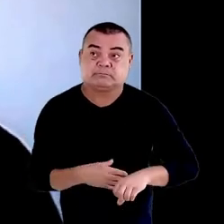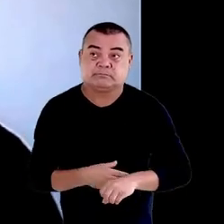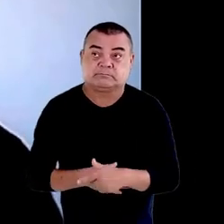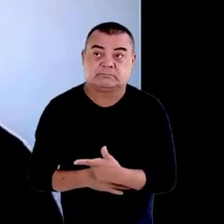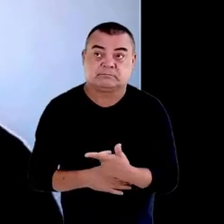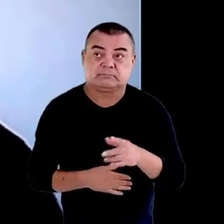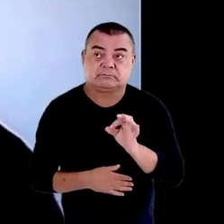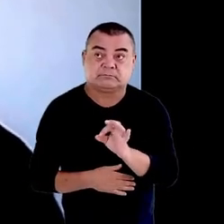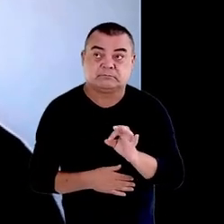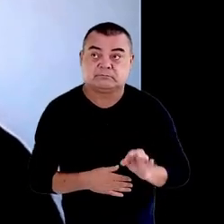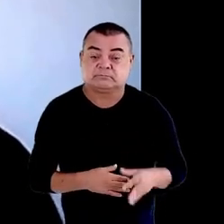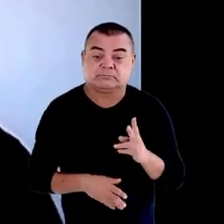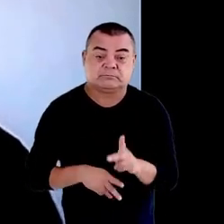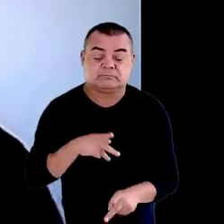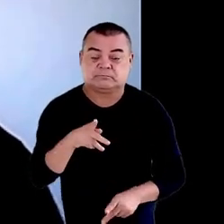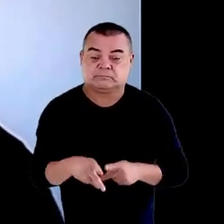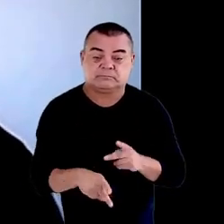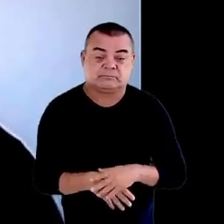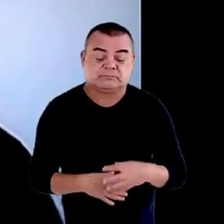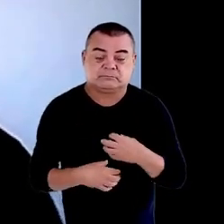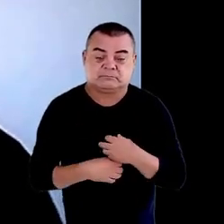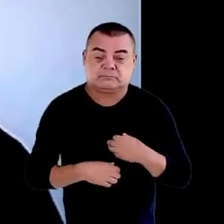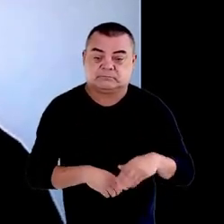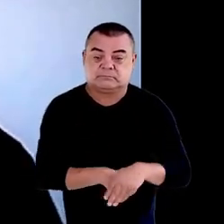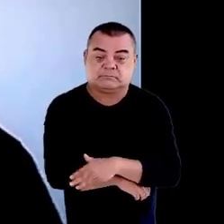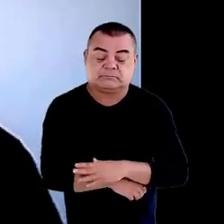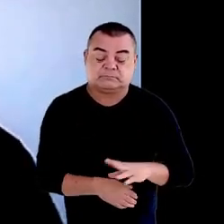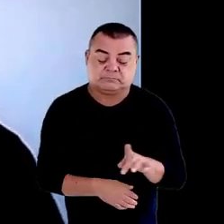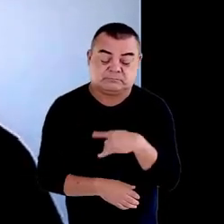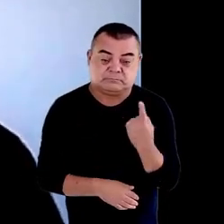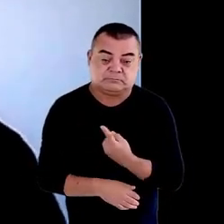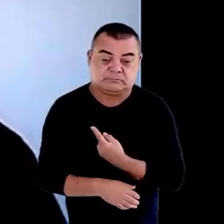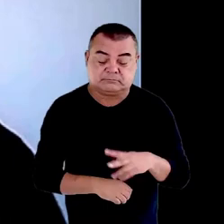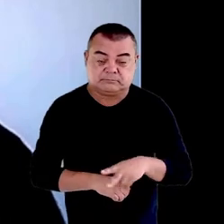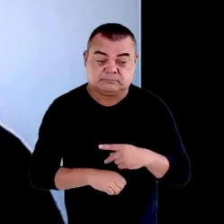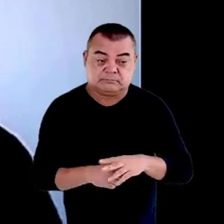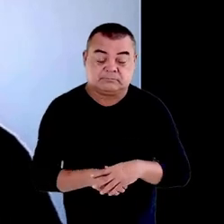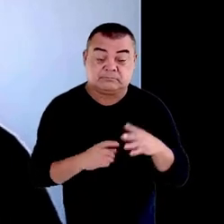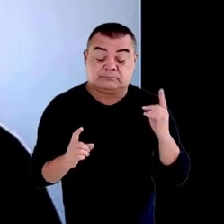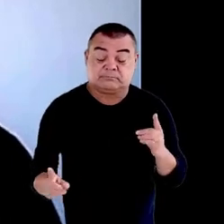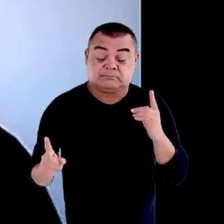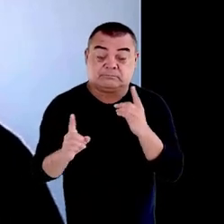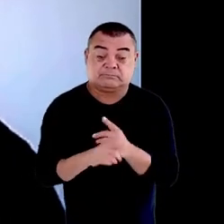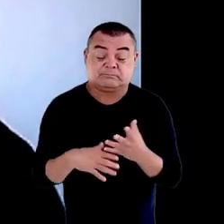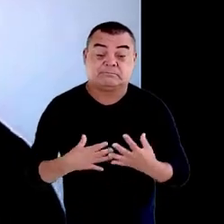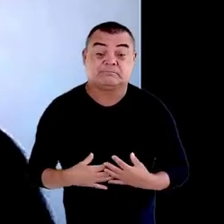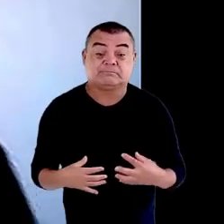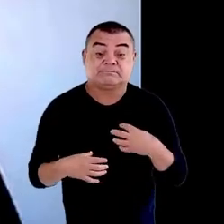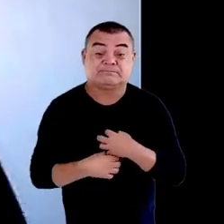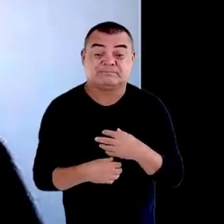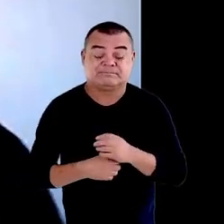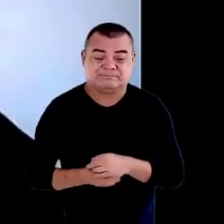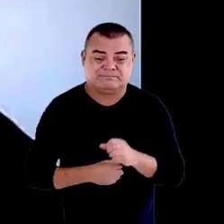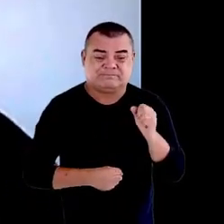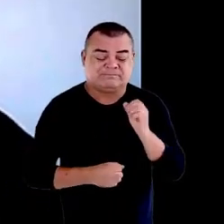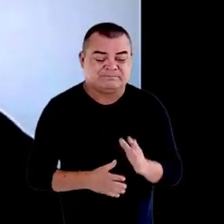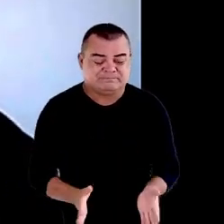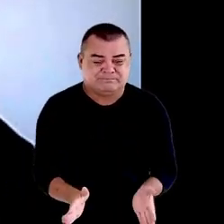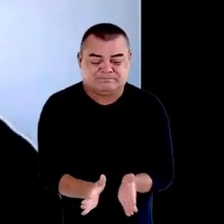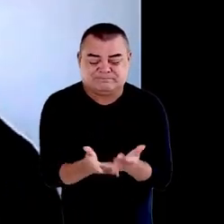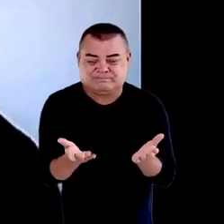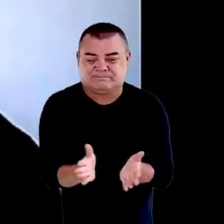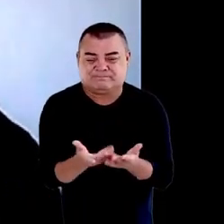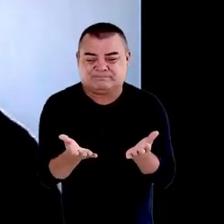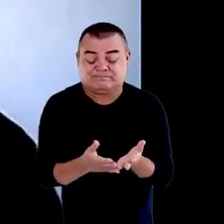% da população em situação de rua no nosso país encontra-se em condições de extrema pobreza e